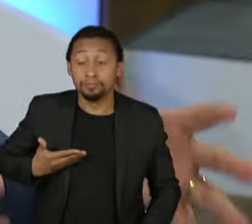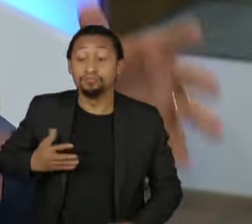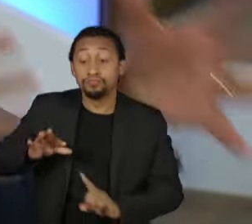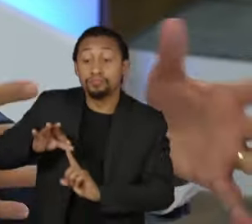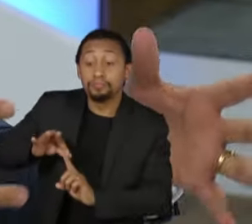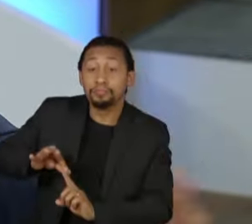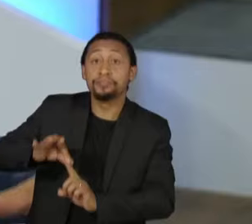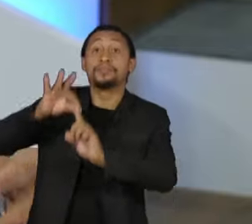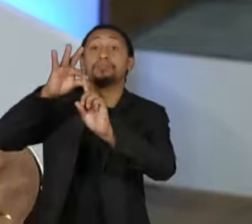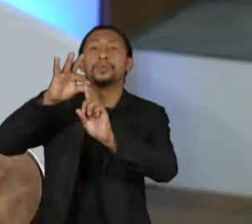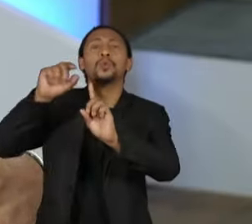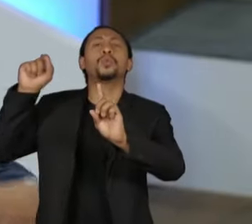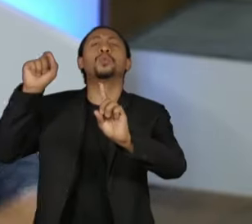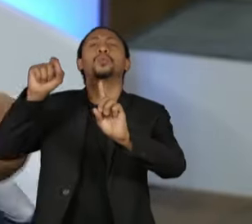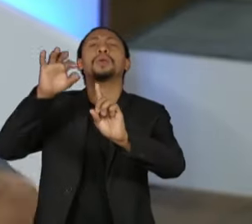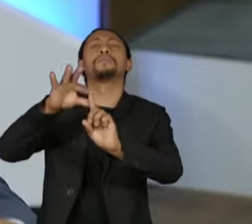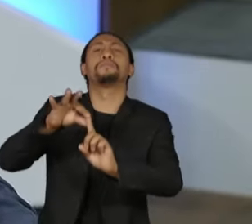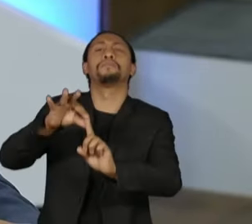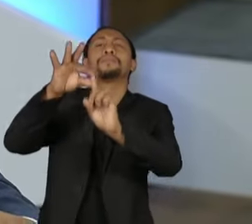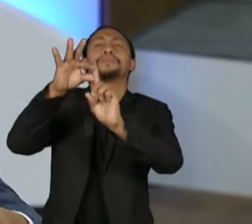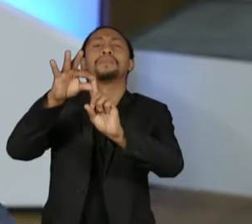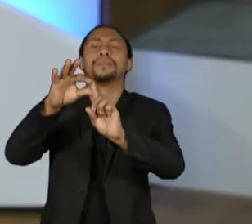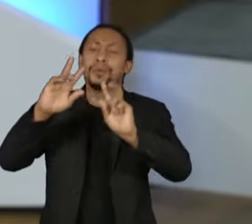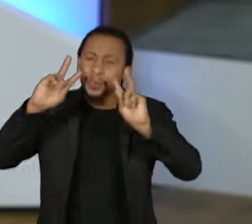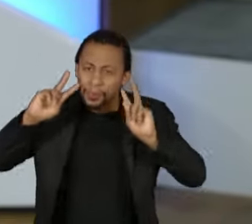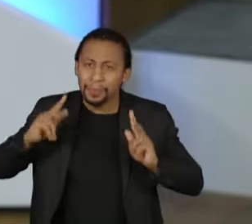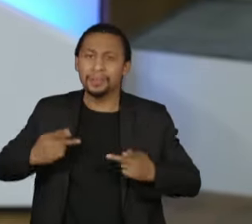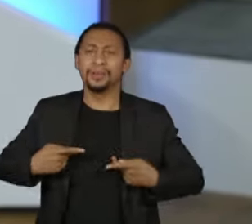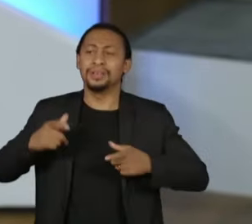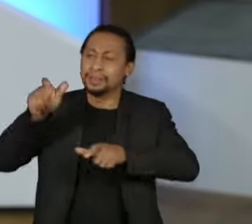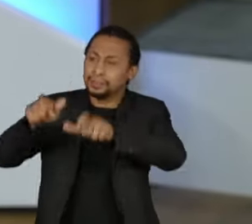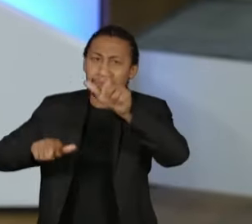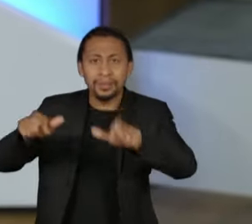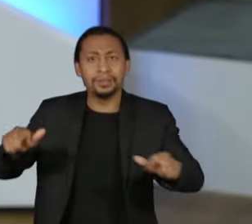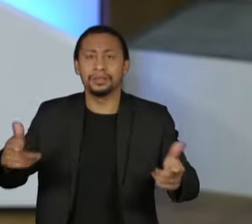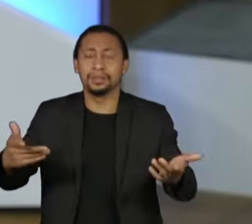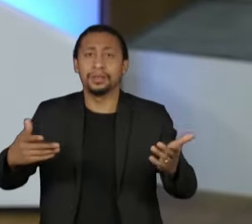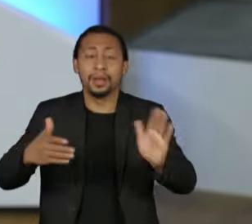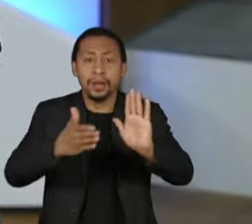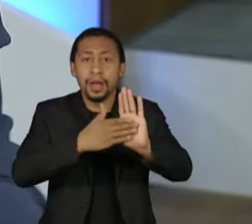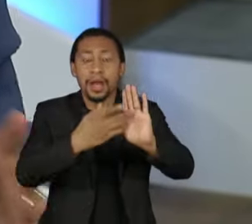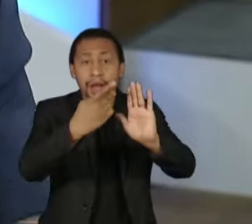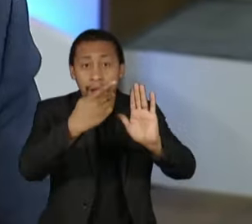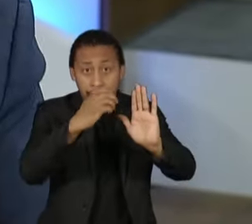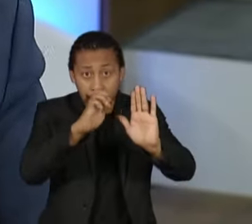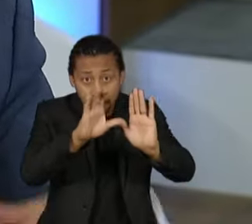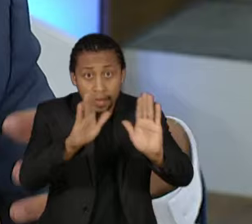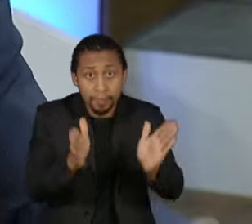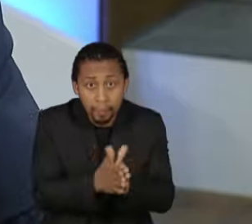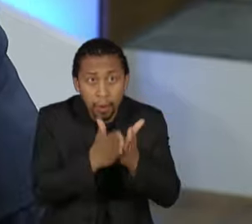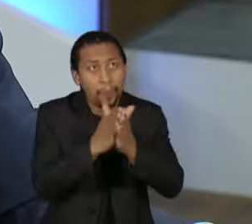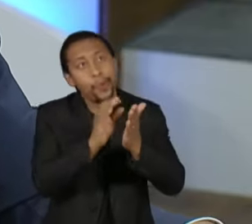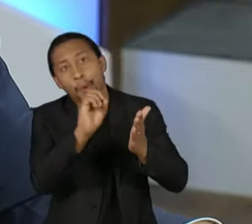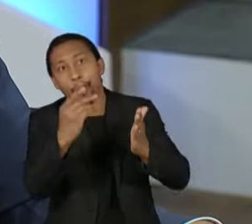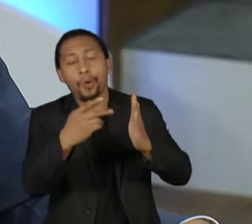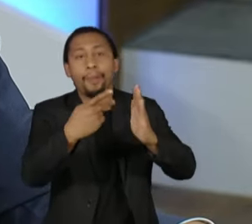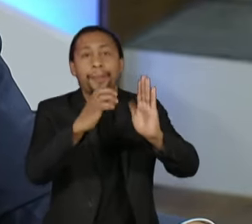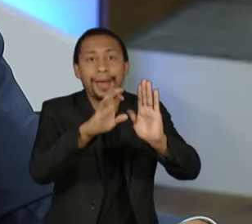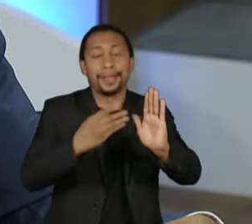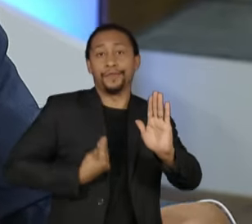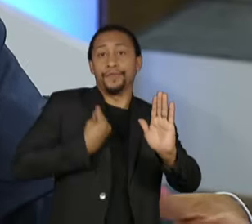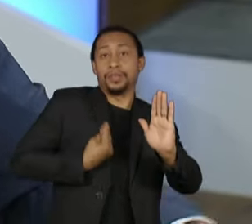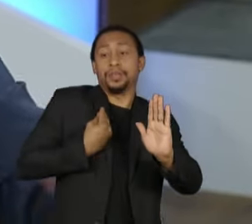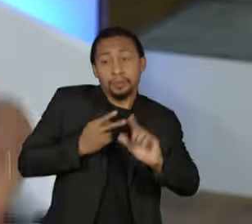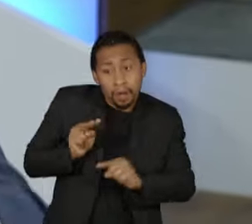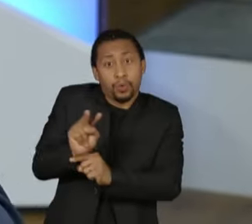Por isso que eu chamo PEC dos pobres, o PEC da vida, mas tem também que ter dinheiro para investir, porque a gente não quer ficar nessa situação.